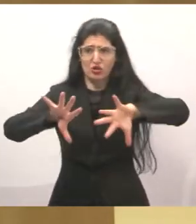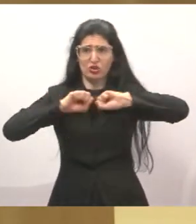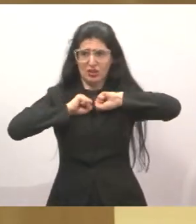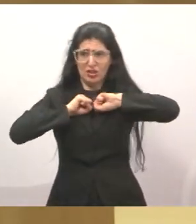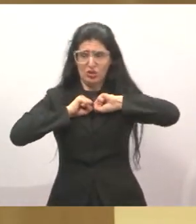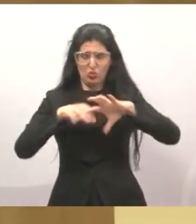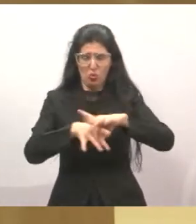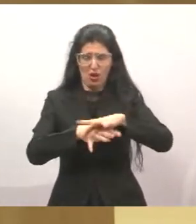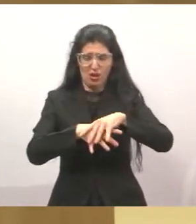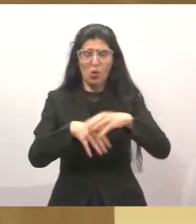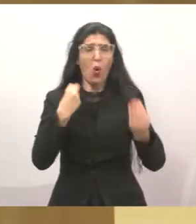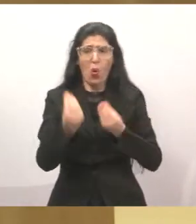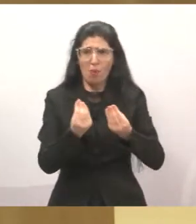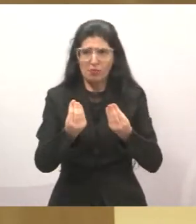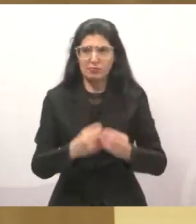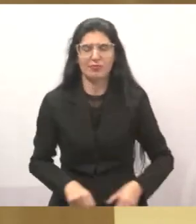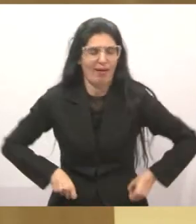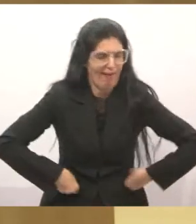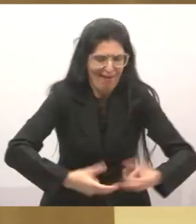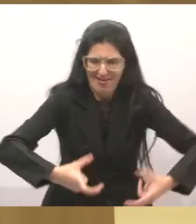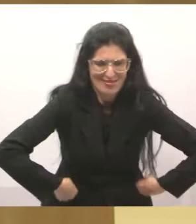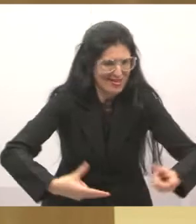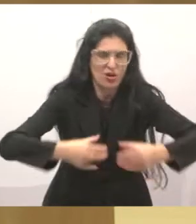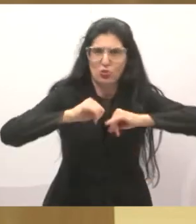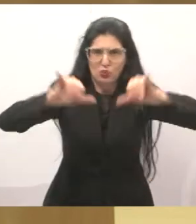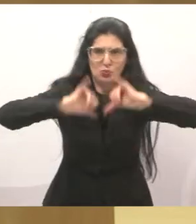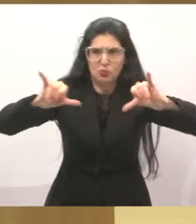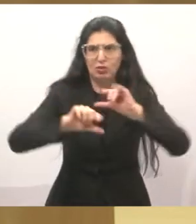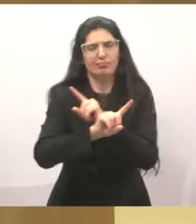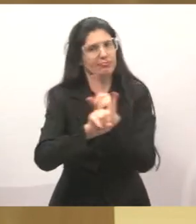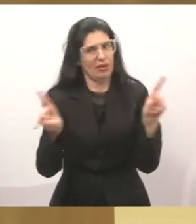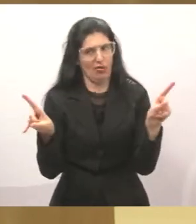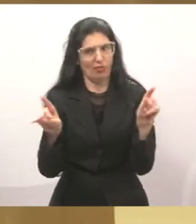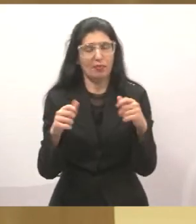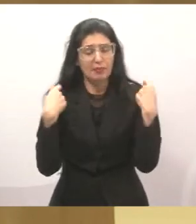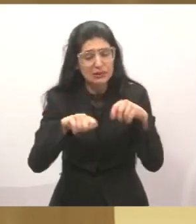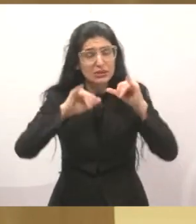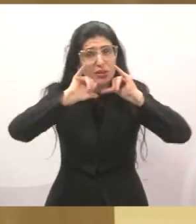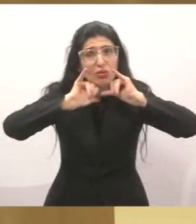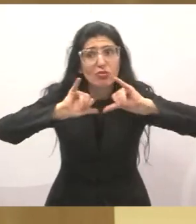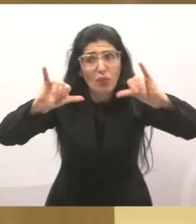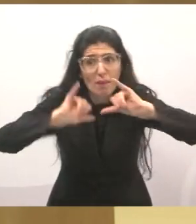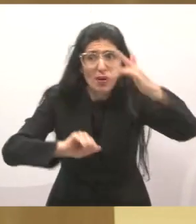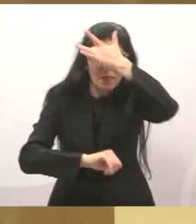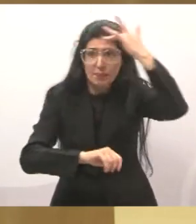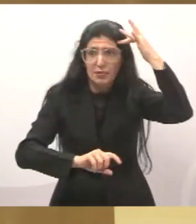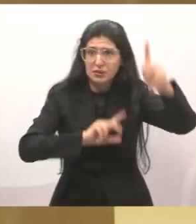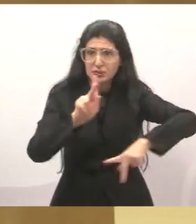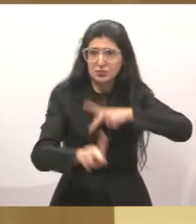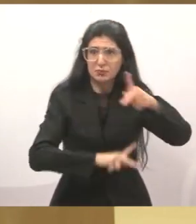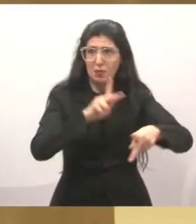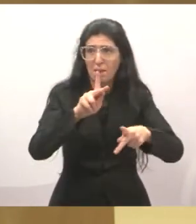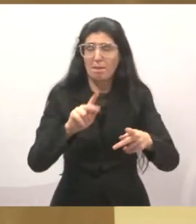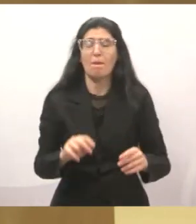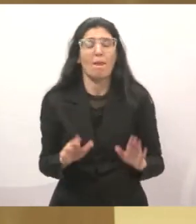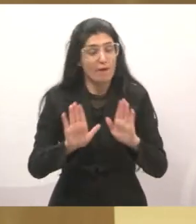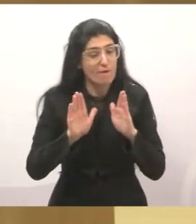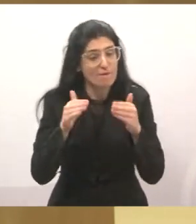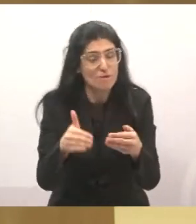criticando o dinheiro gasto em publicidade. A minha crítica, ela é específica para o atual momento.